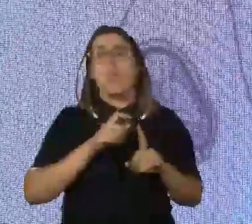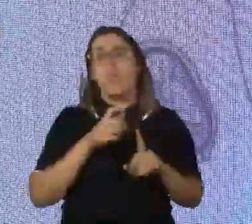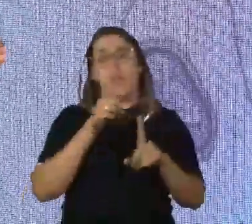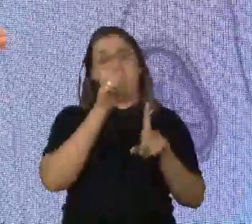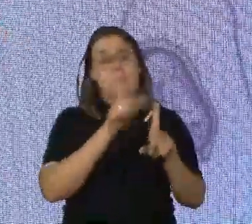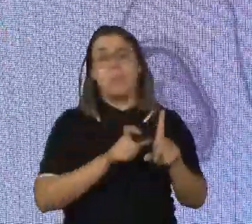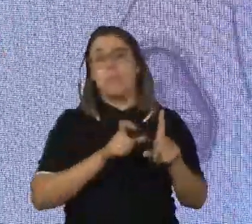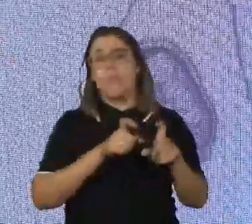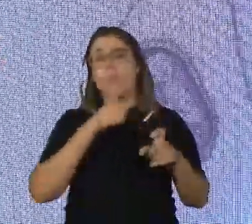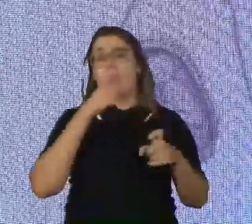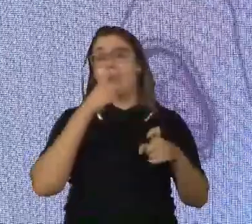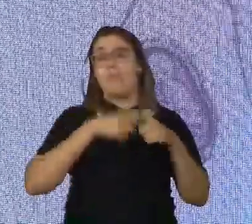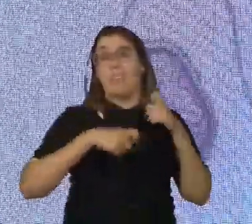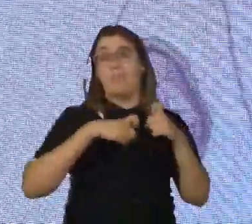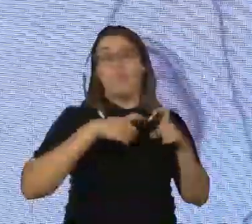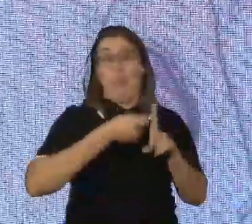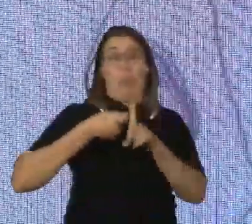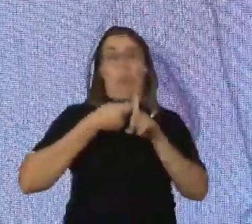possibilidade da pessoa também relatar.